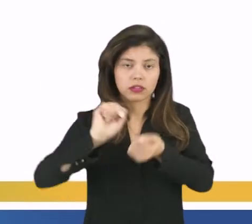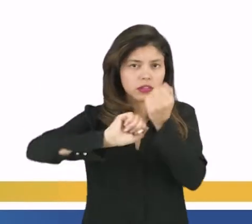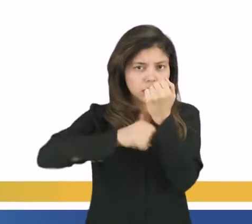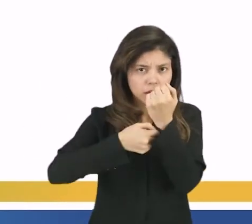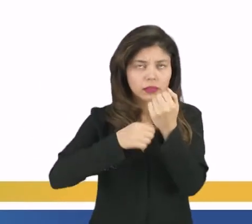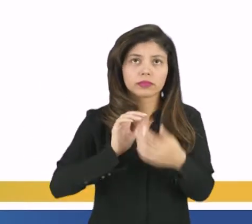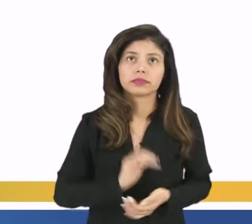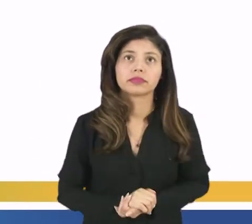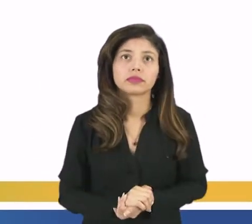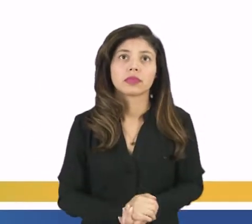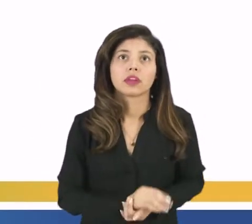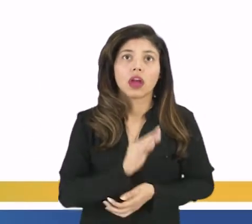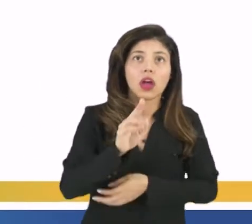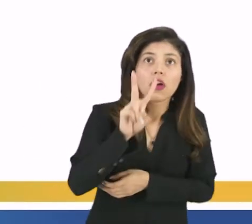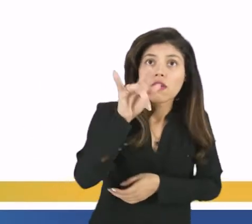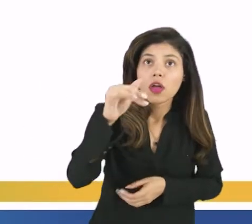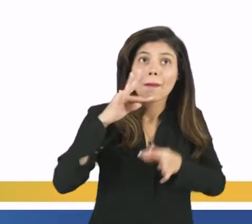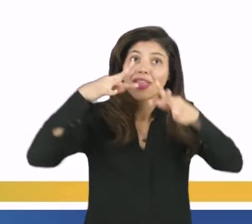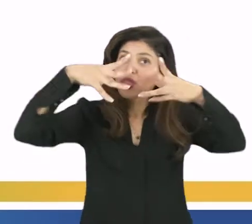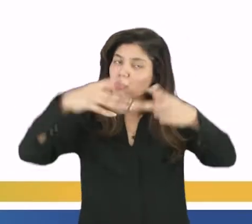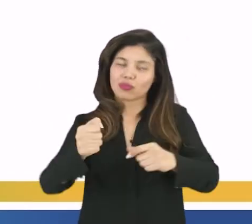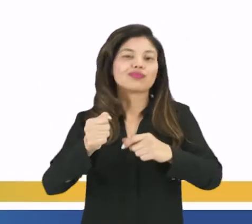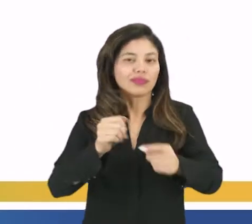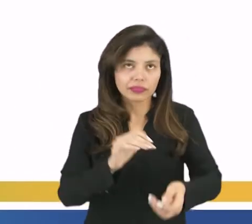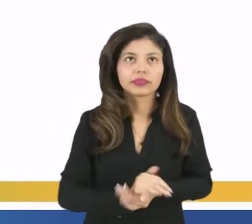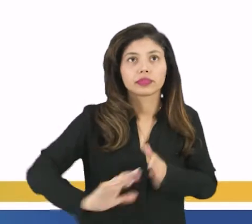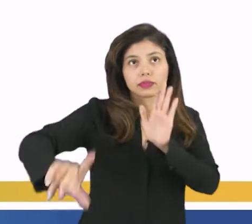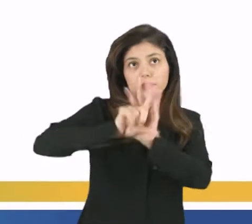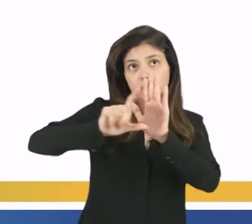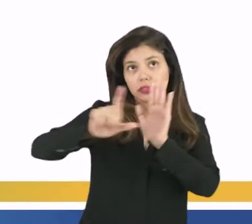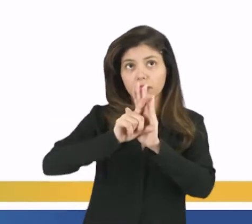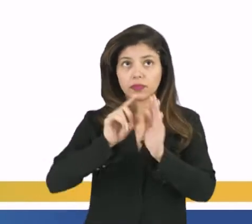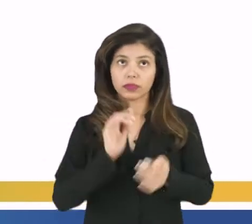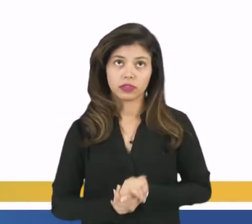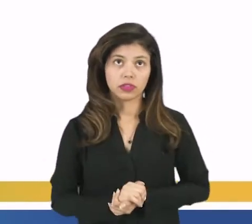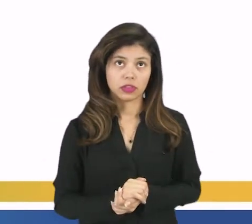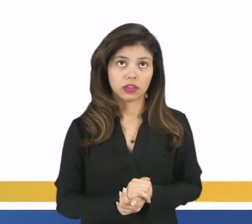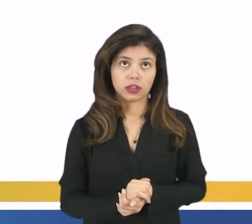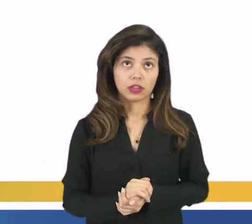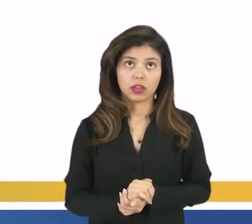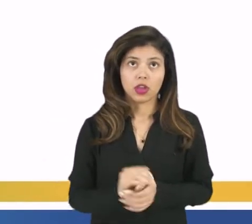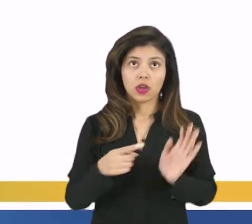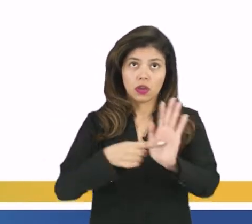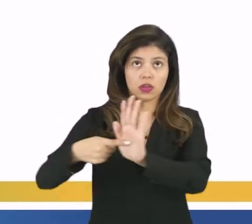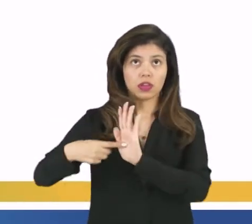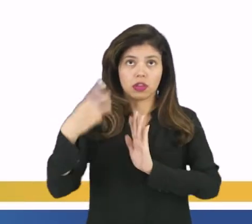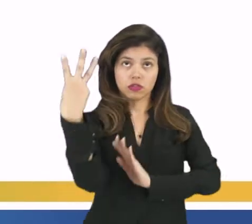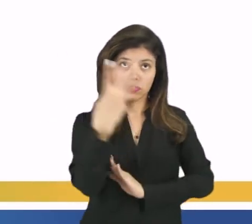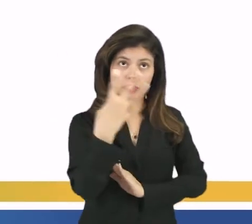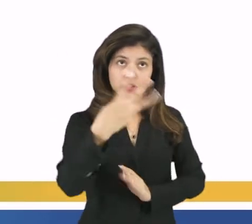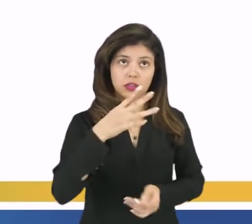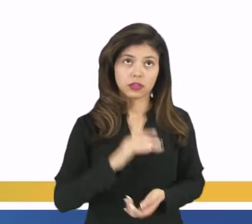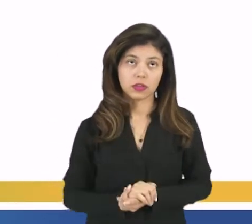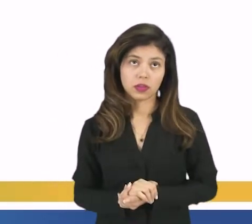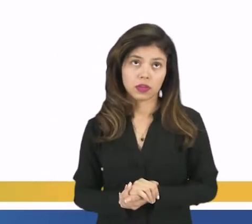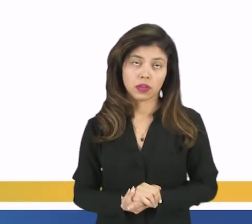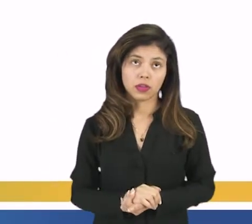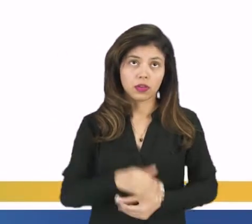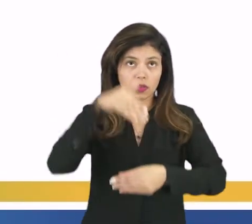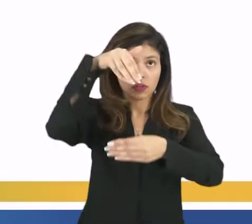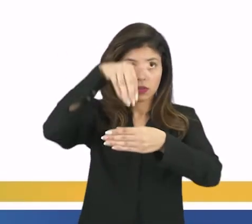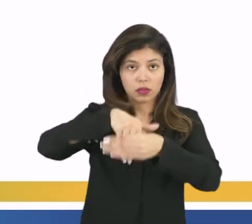secreto, com valor igual para todos, e nos termos da lei, instituindo os três mecanismos para isso.